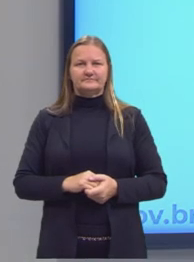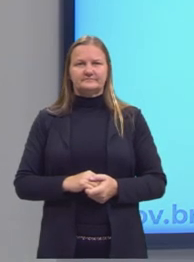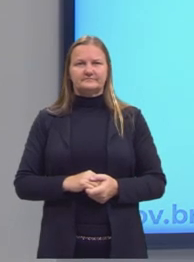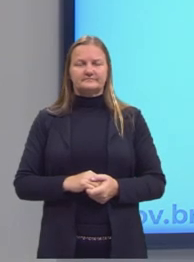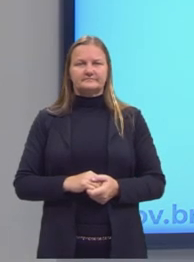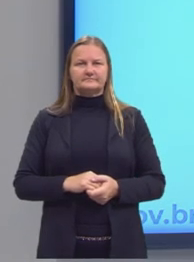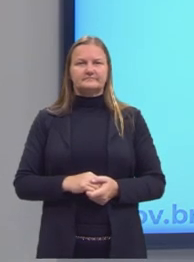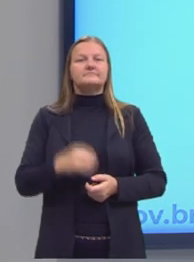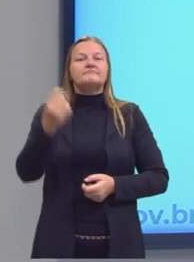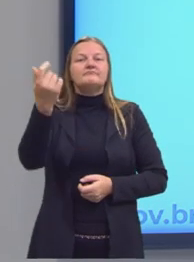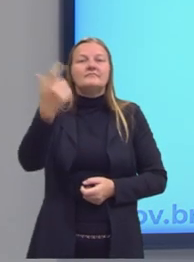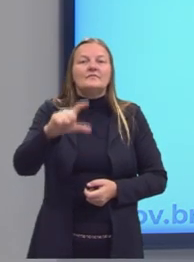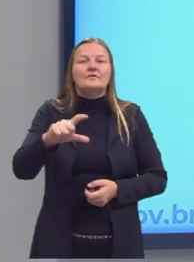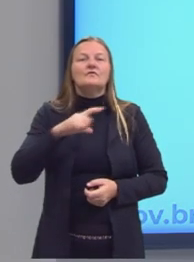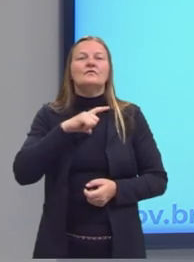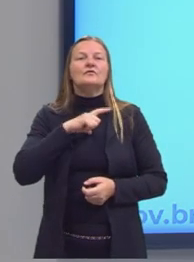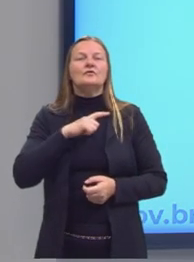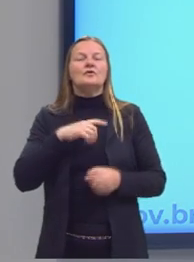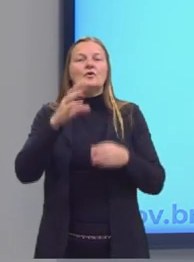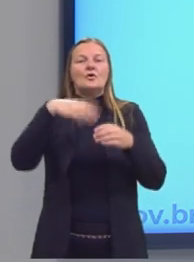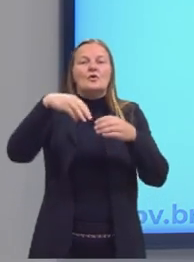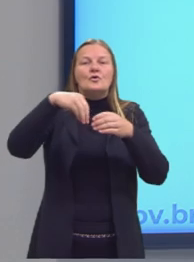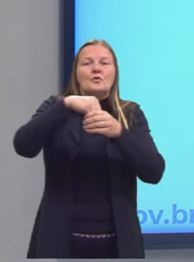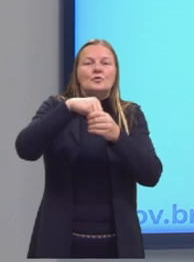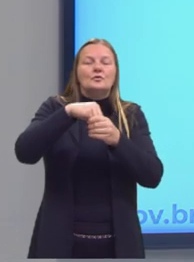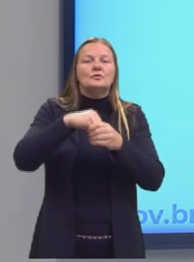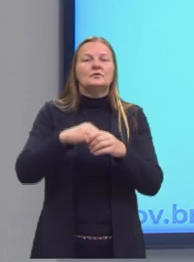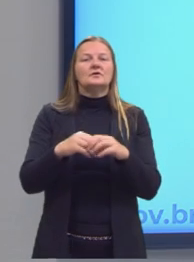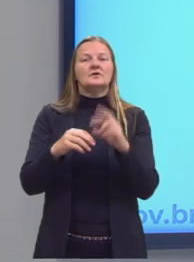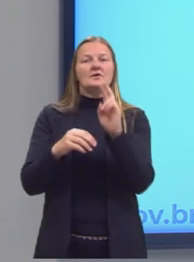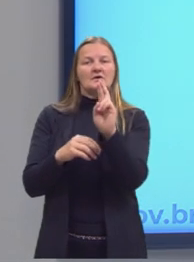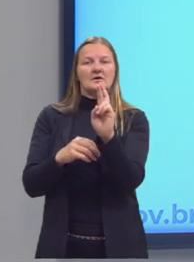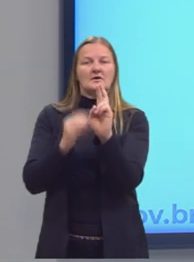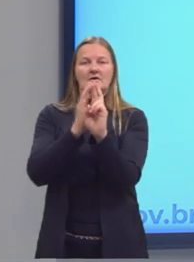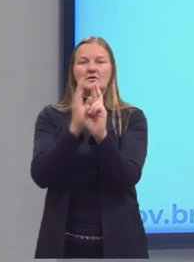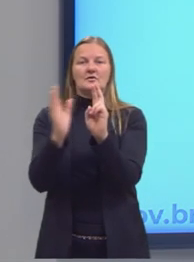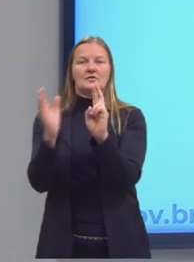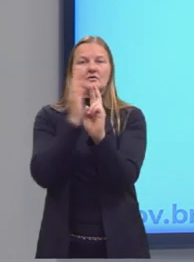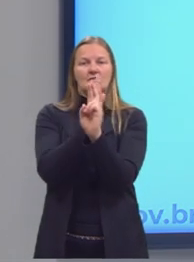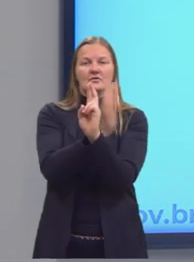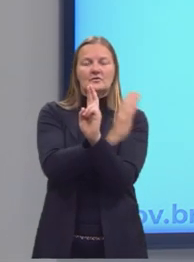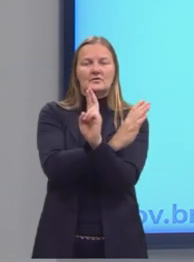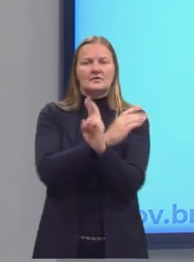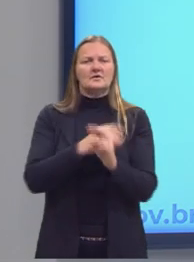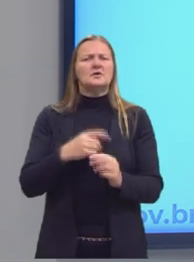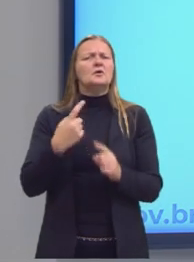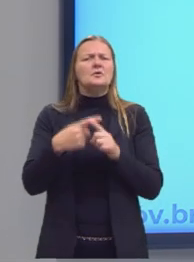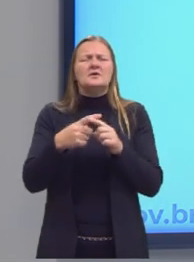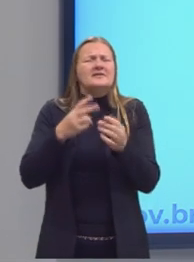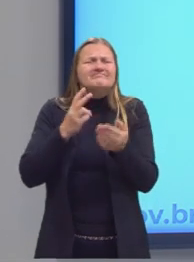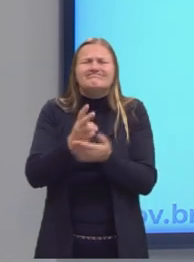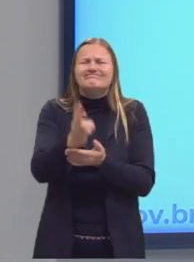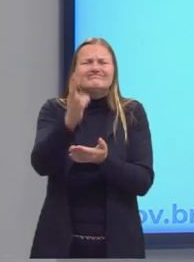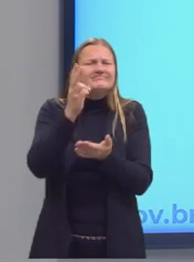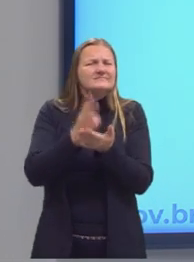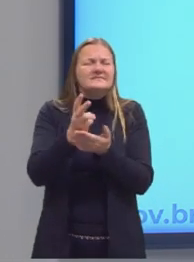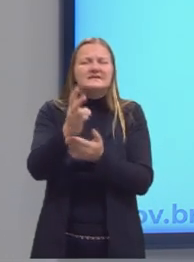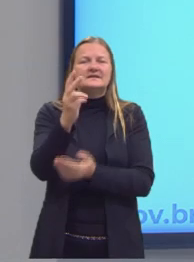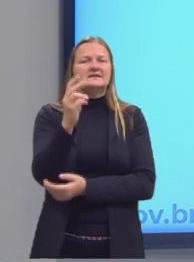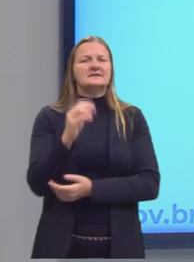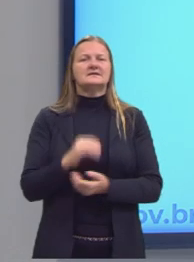Novamente, os conjuntos dos intervalos reais. Por isso, por existirem infinitos termos,